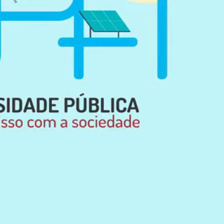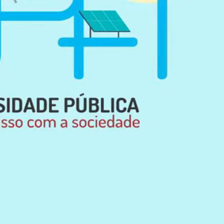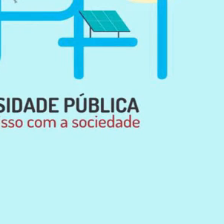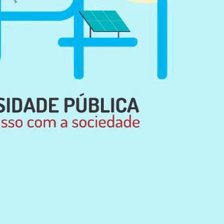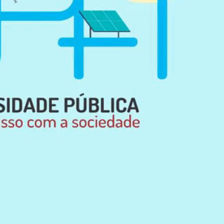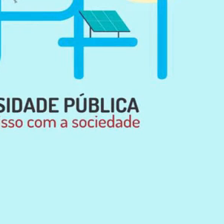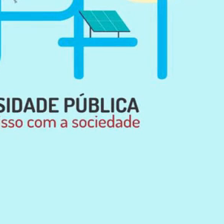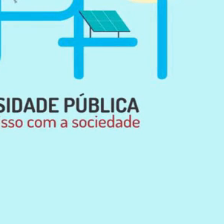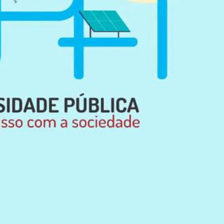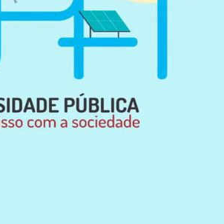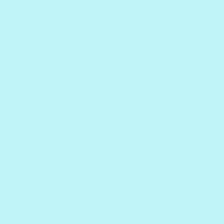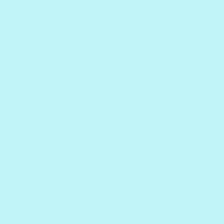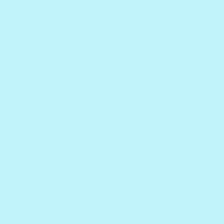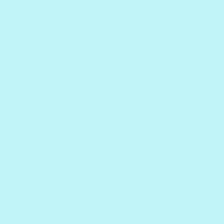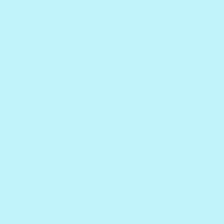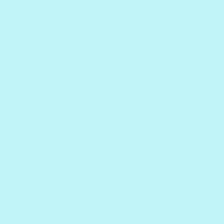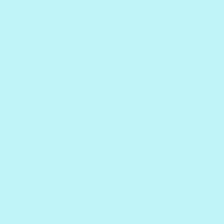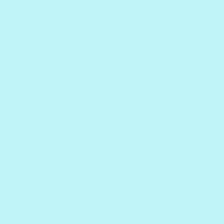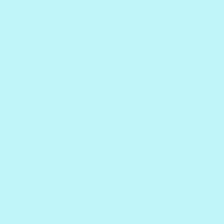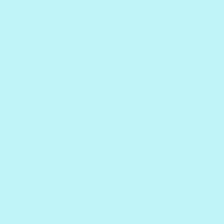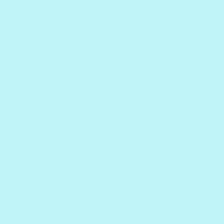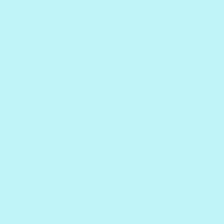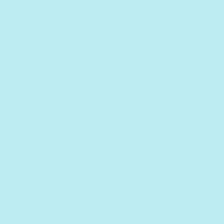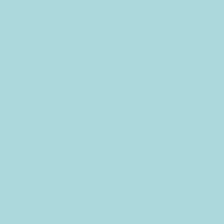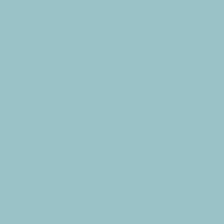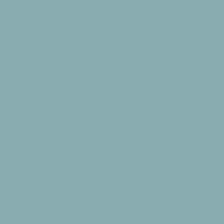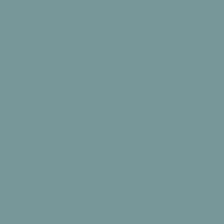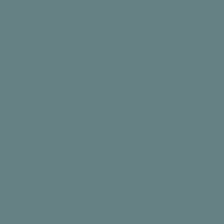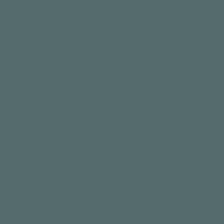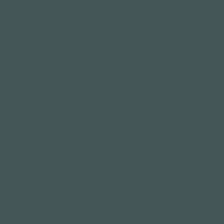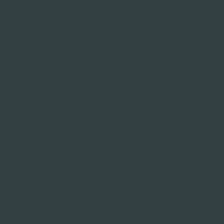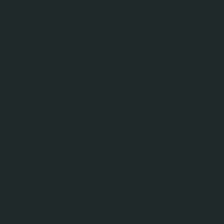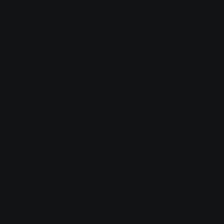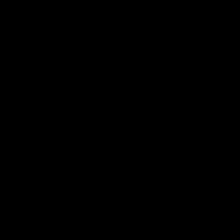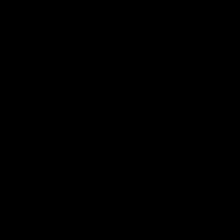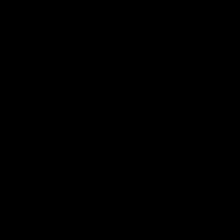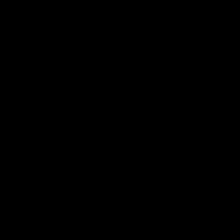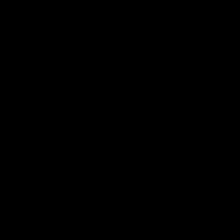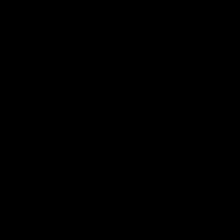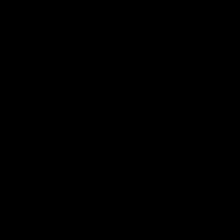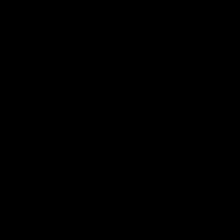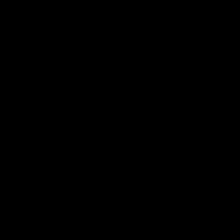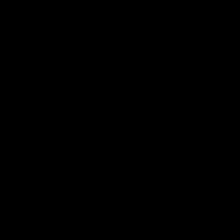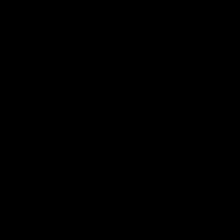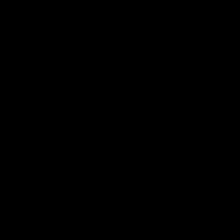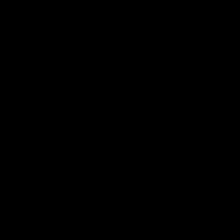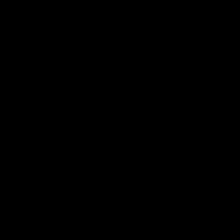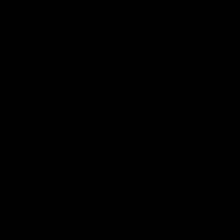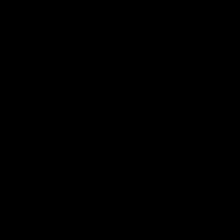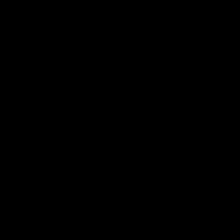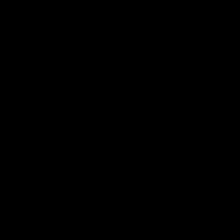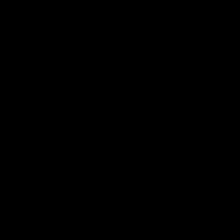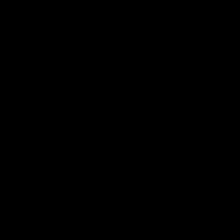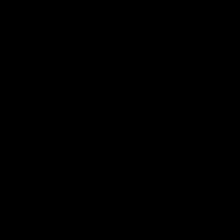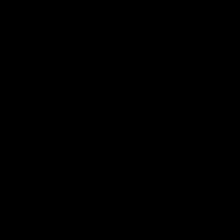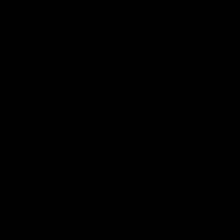pergunta coisa é sempre também Obrigado.